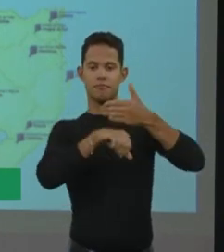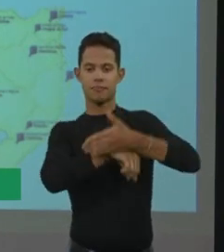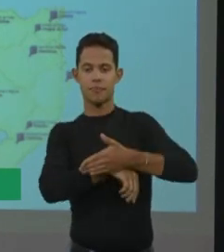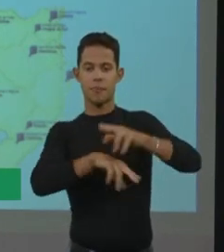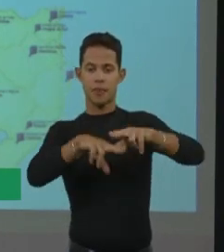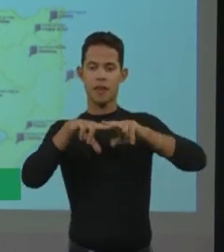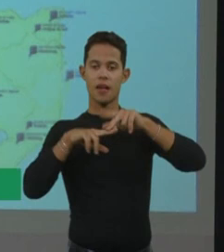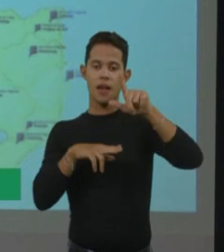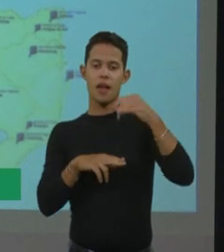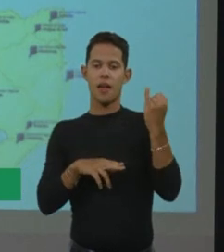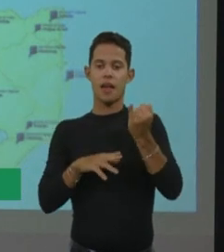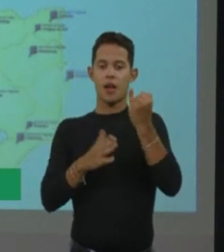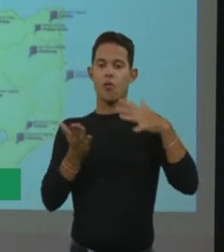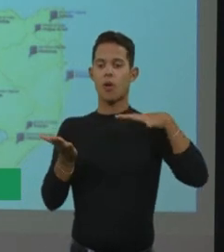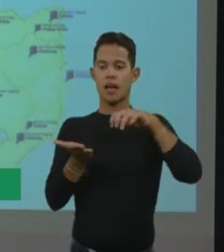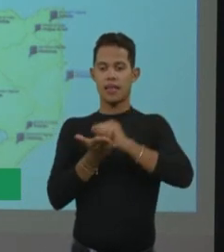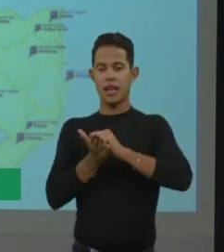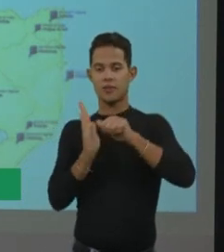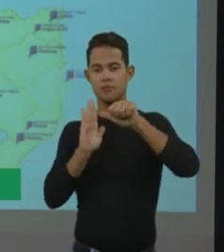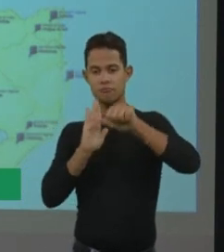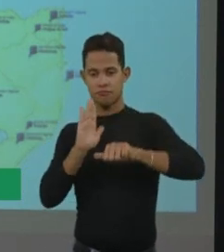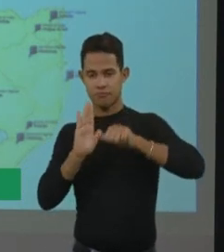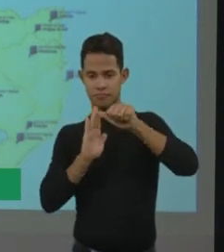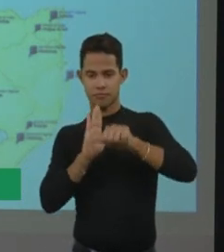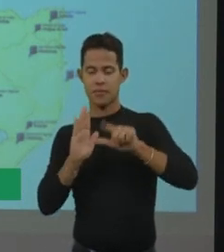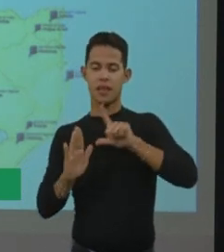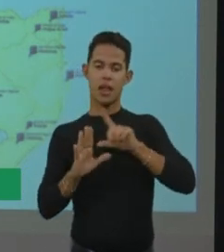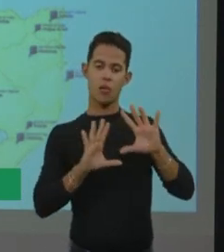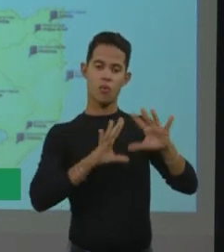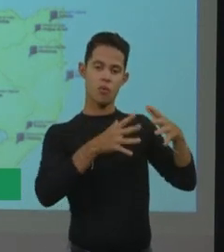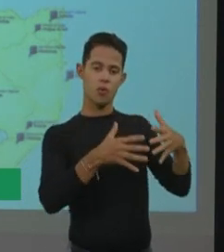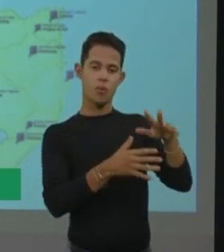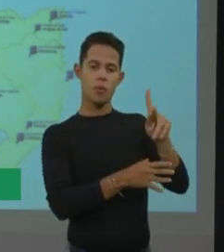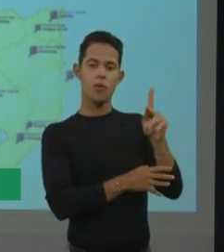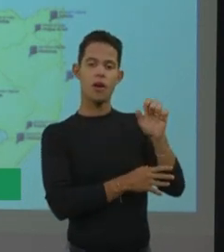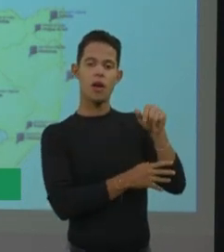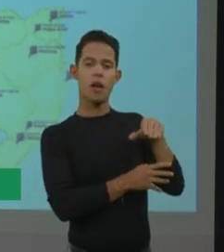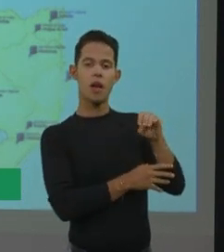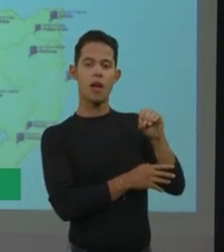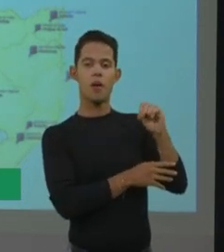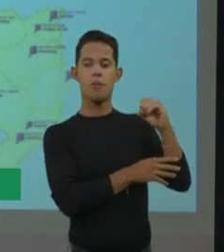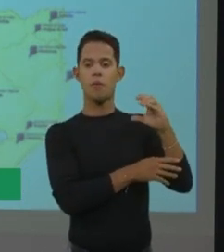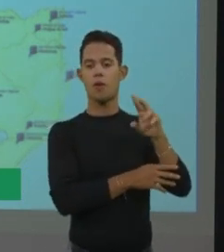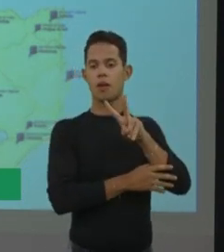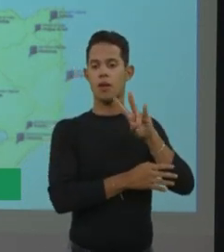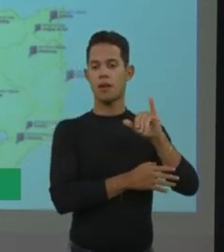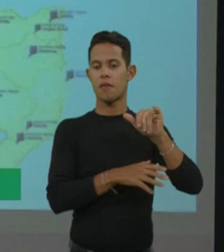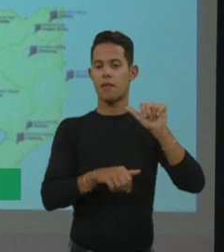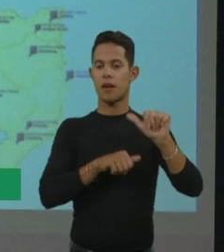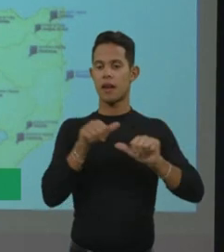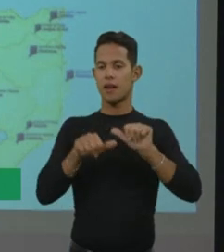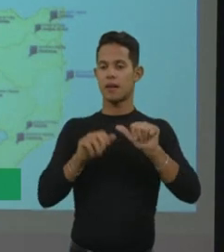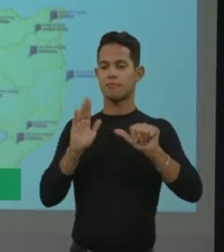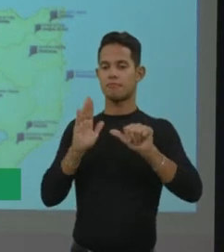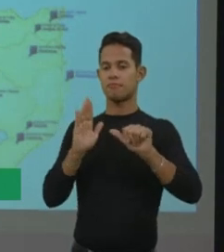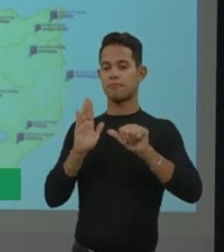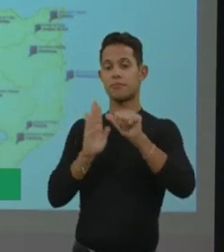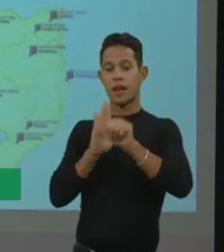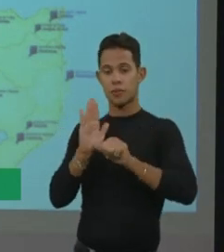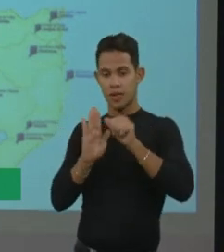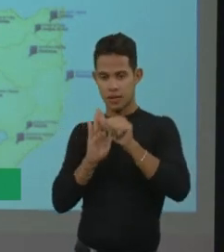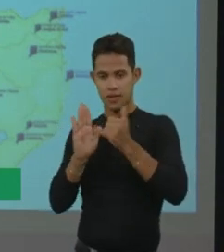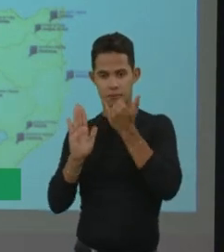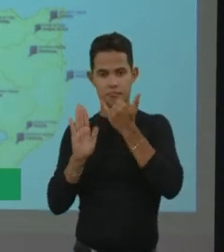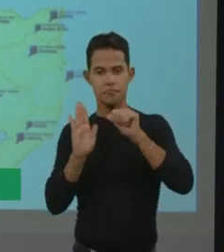nosso cadastro, que é feito pela equipe, no caso, a equipe do Emosc, a equipe cadastrada, para o Ministério